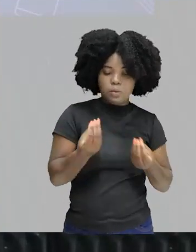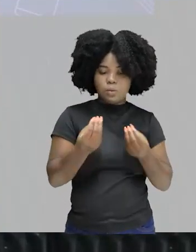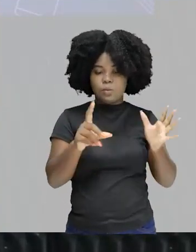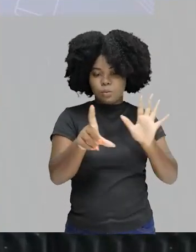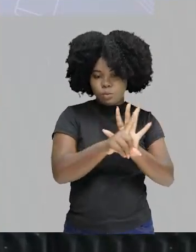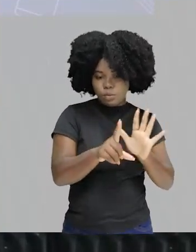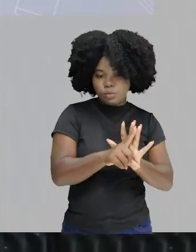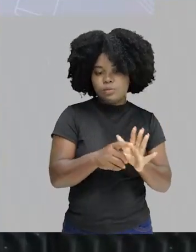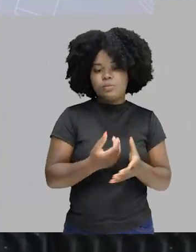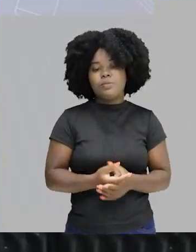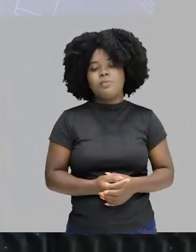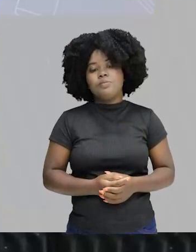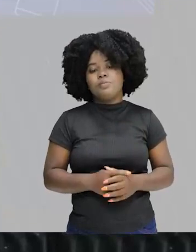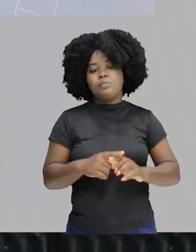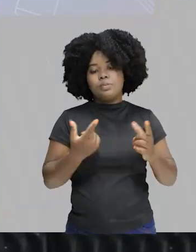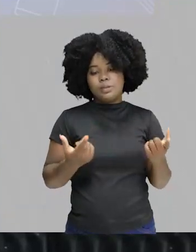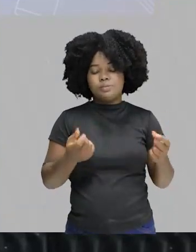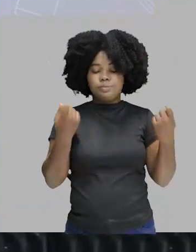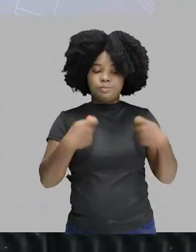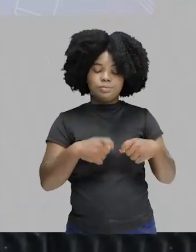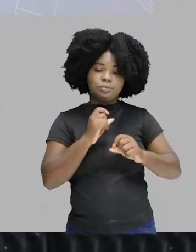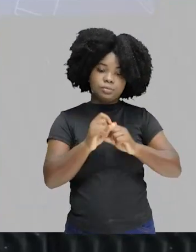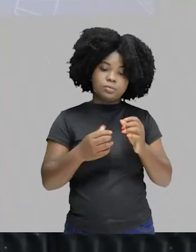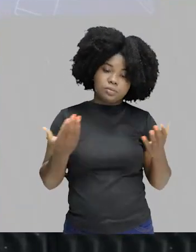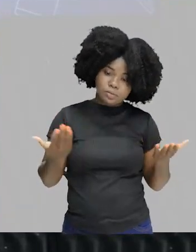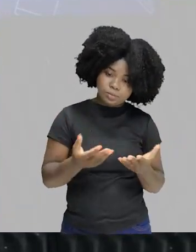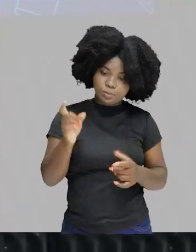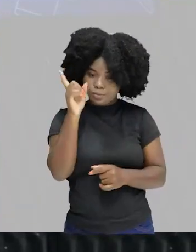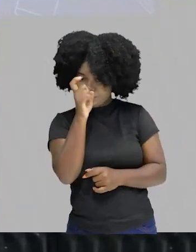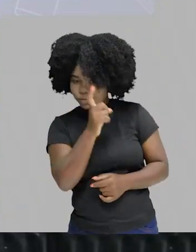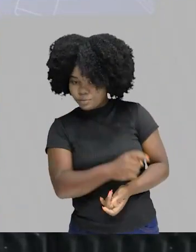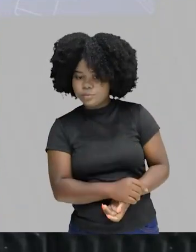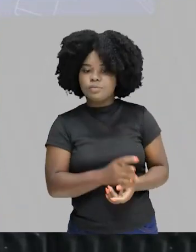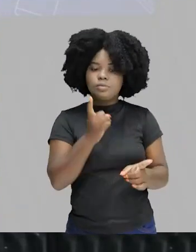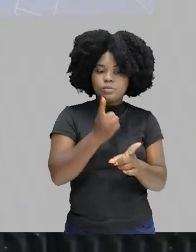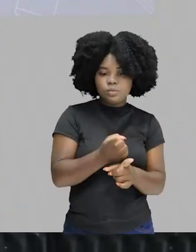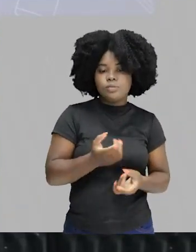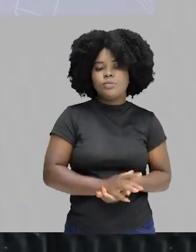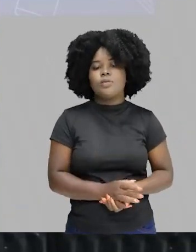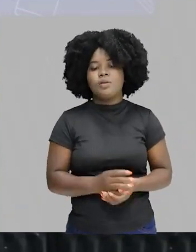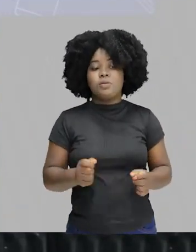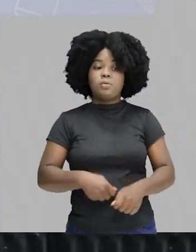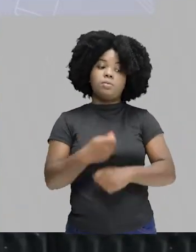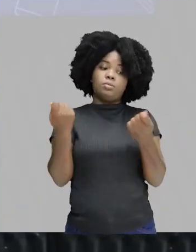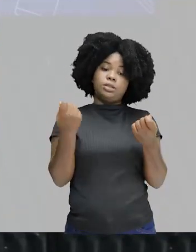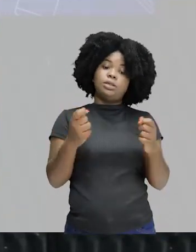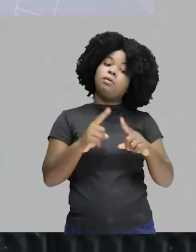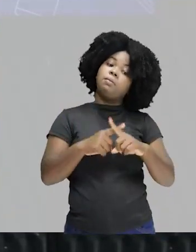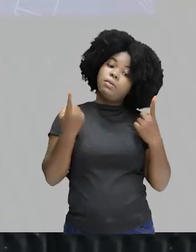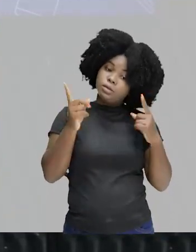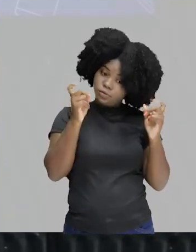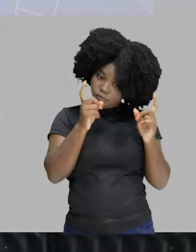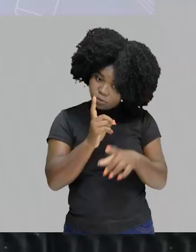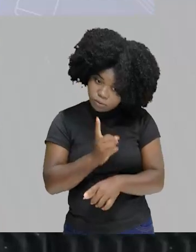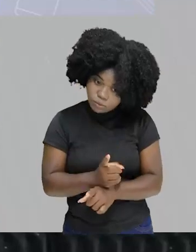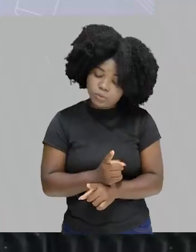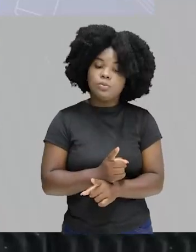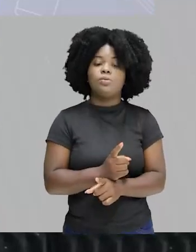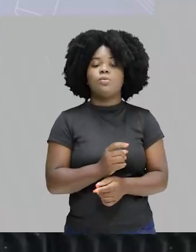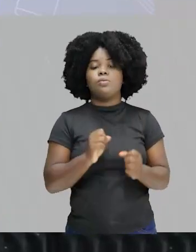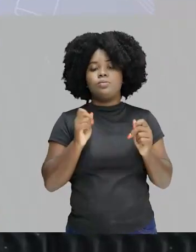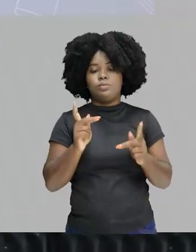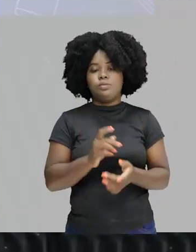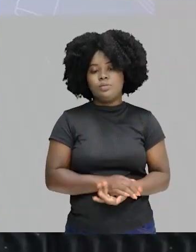delegado a uma condição que hoje dificilmente você encontra. Não é impossível, mas é difícil você encontrar. Já